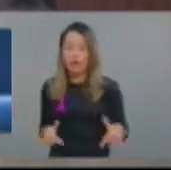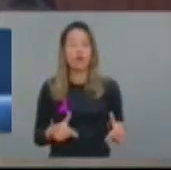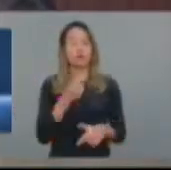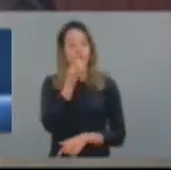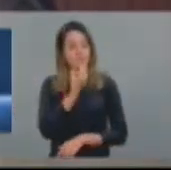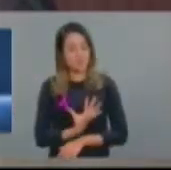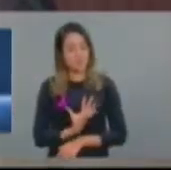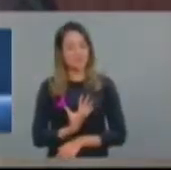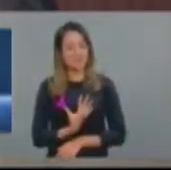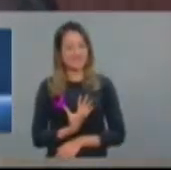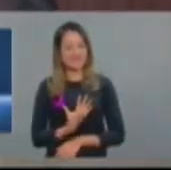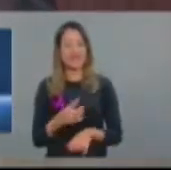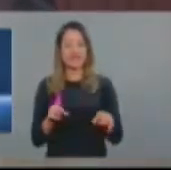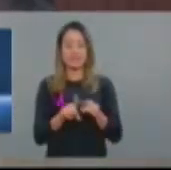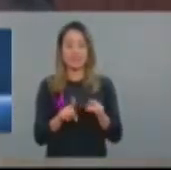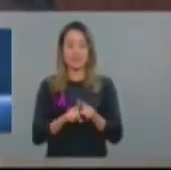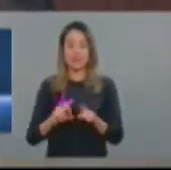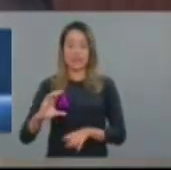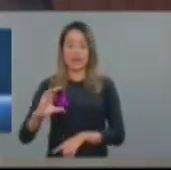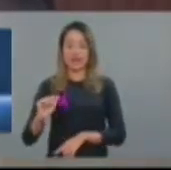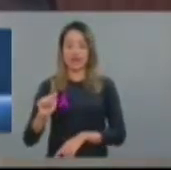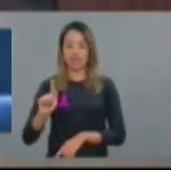segundo o próprio CAGED.